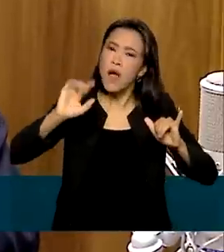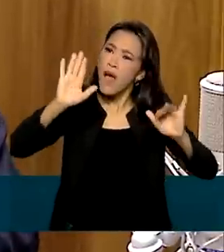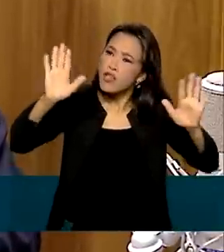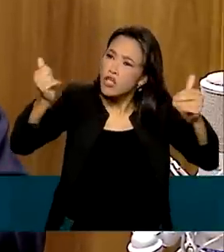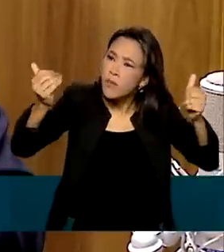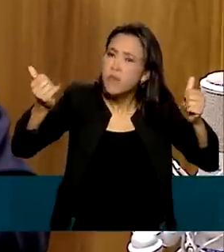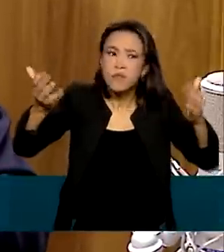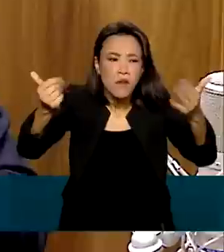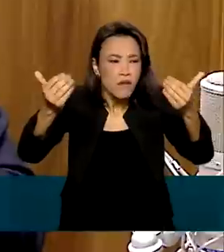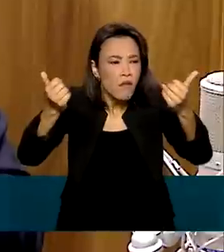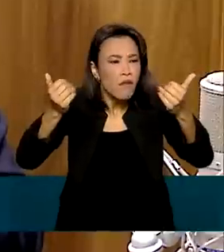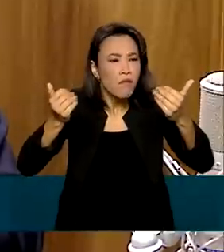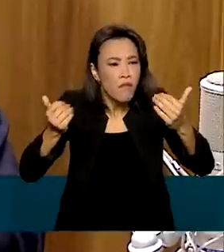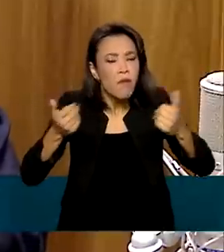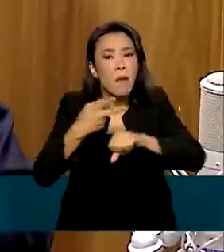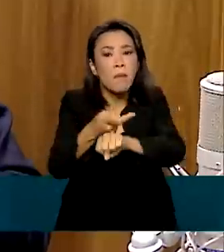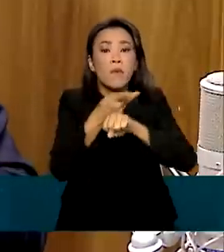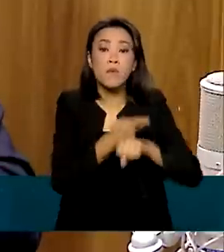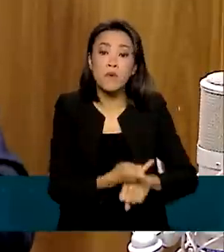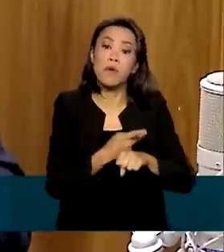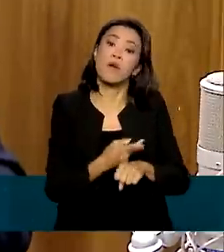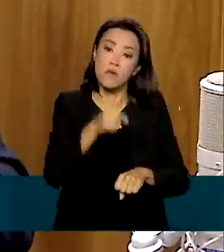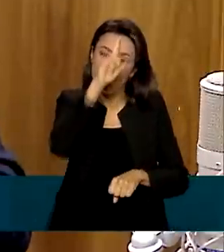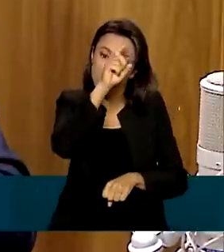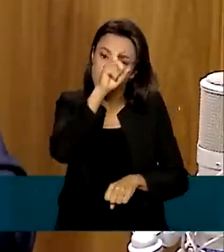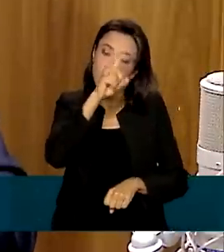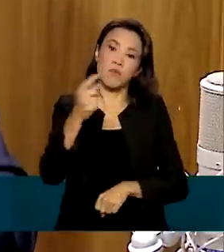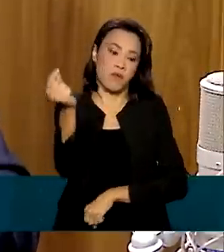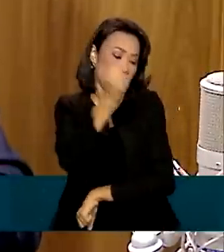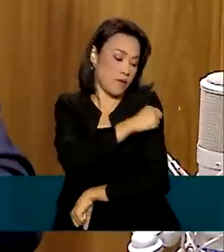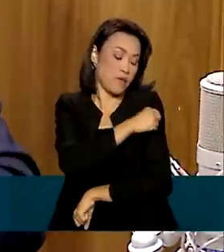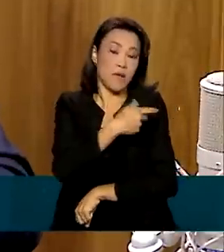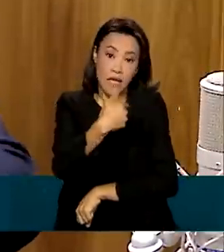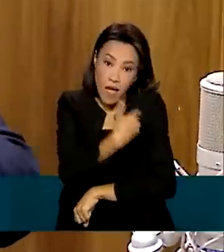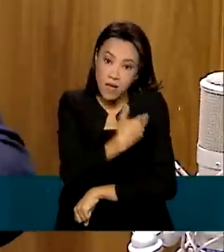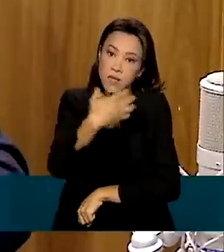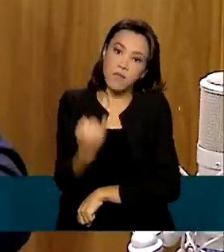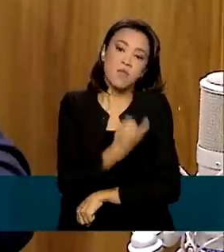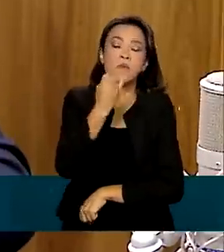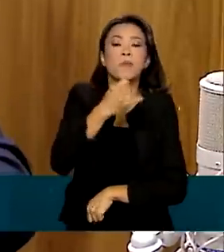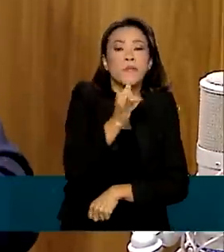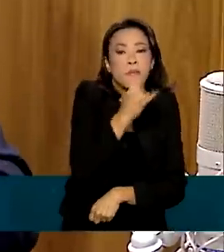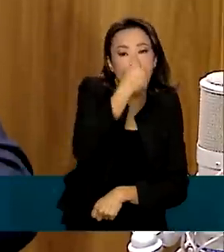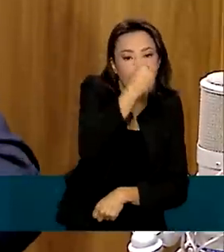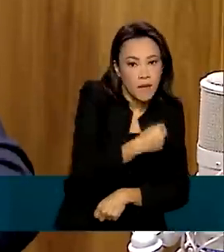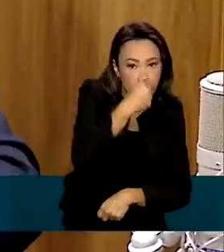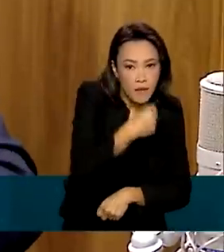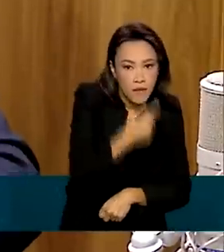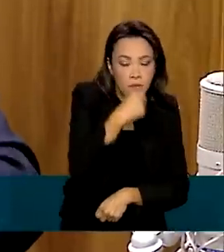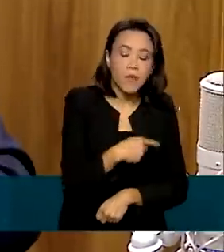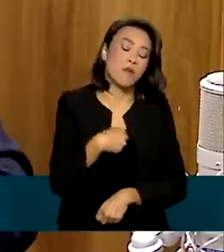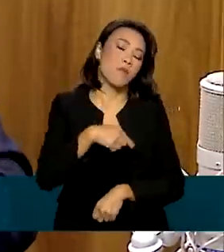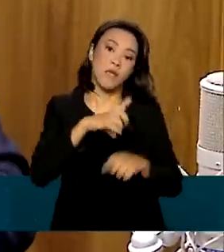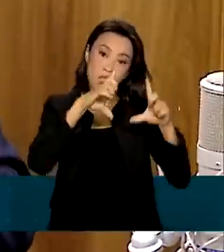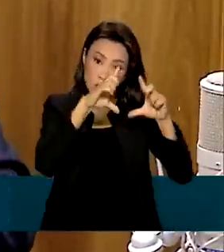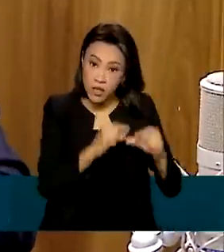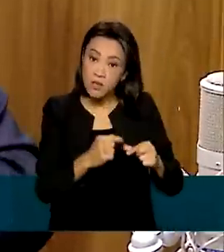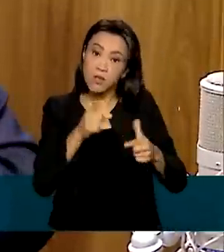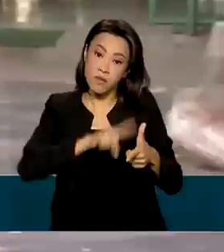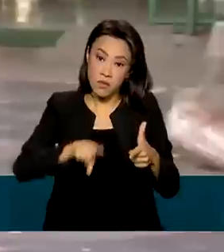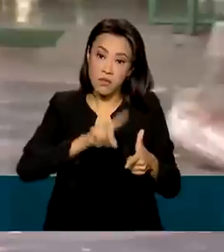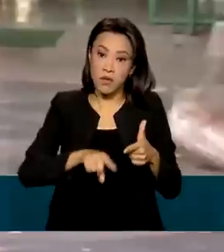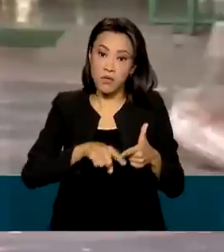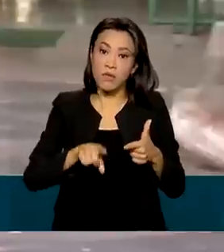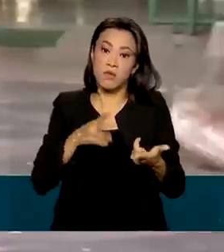à população para que busque essas vacinas, que são importantes no caso da gripe, para diminuir síndromes respiratórias agudas.